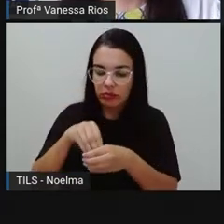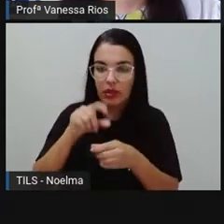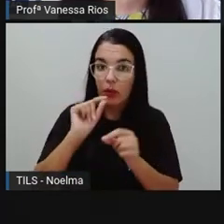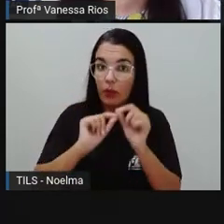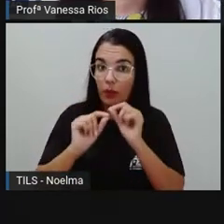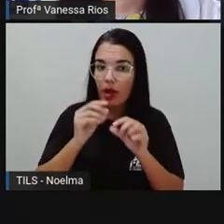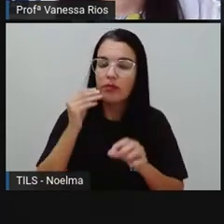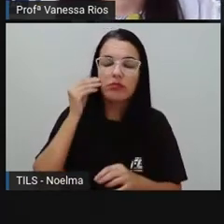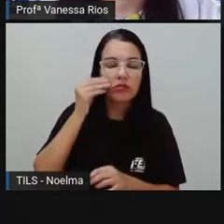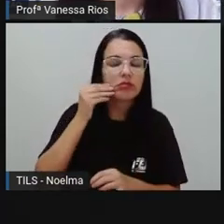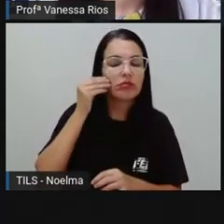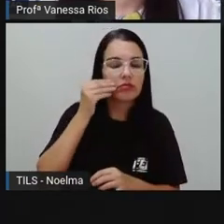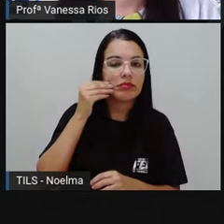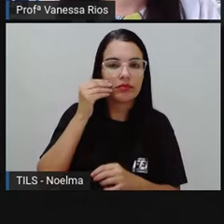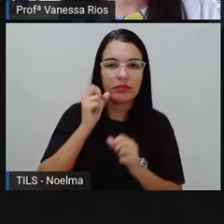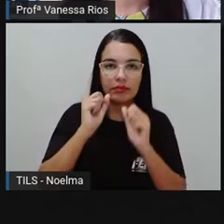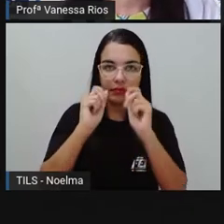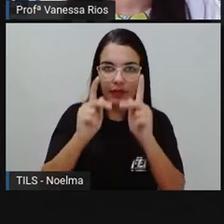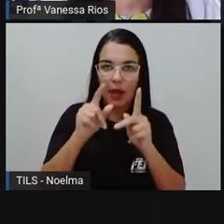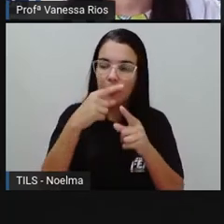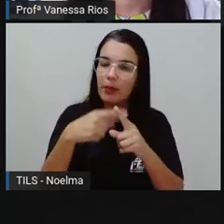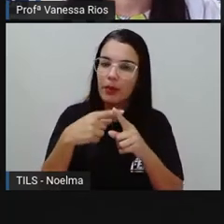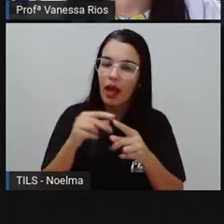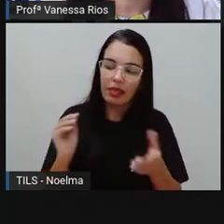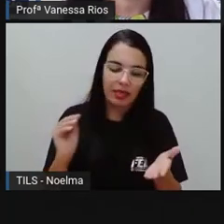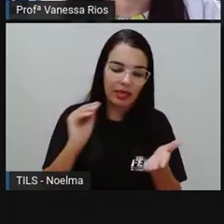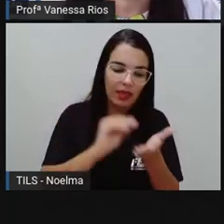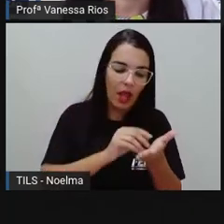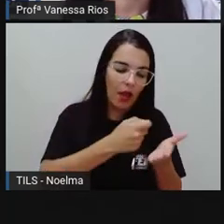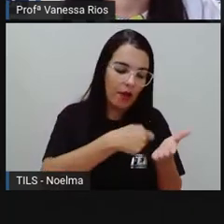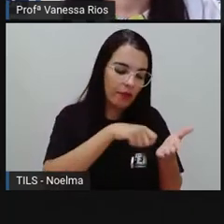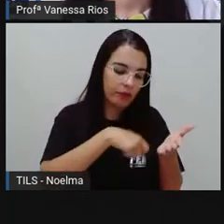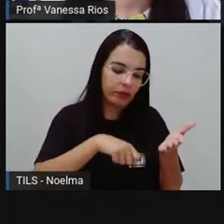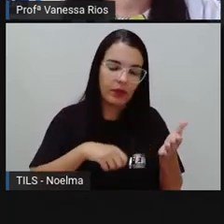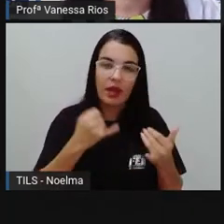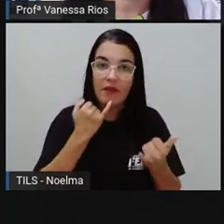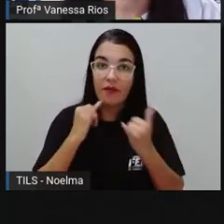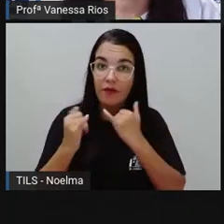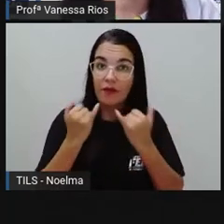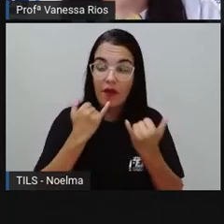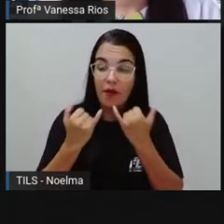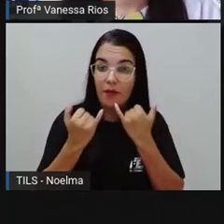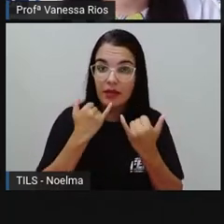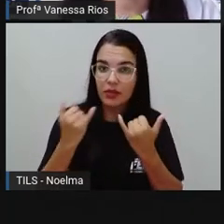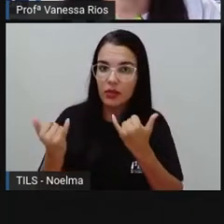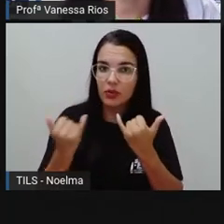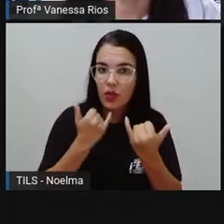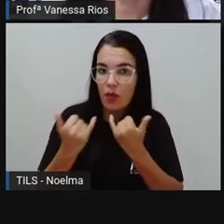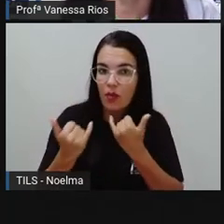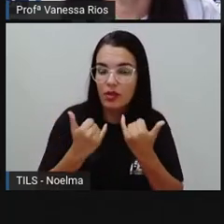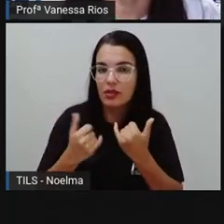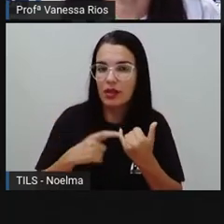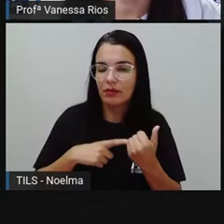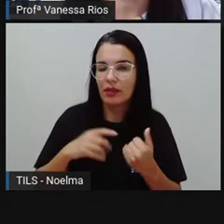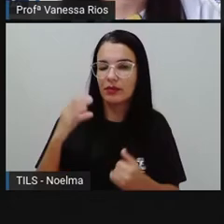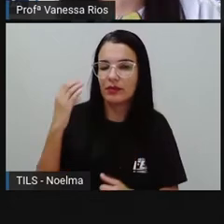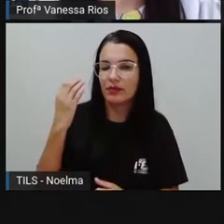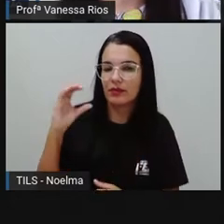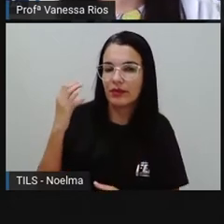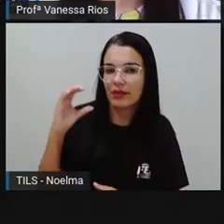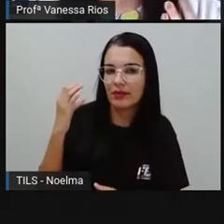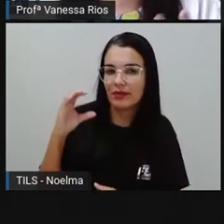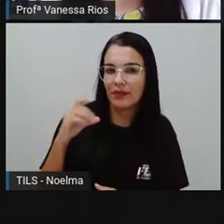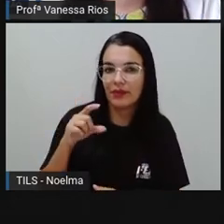experiência. Para que as informações coletadas aí sejam informações científicas. Já